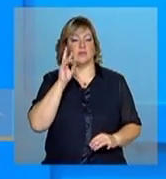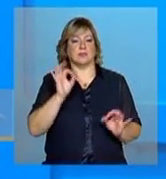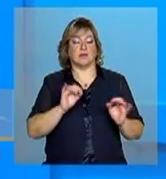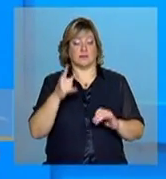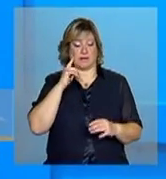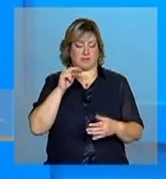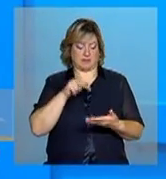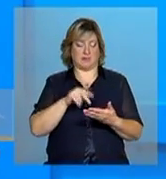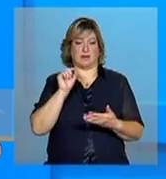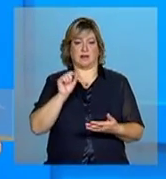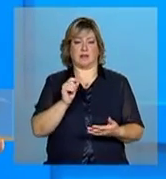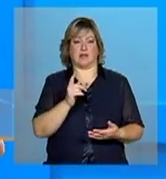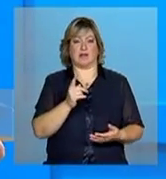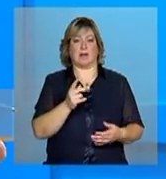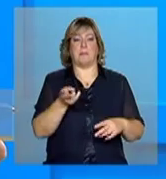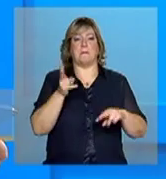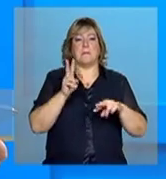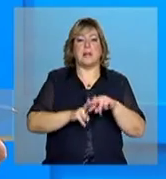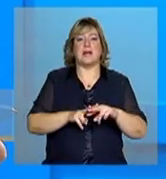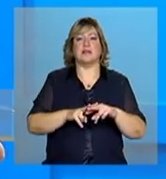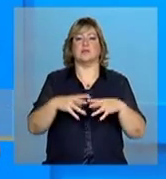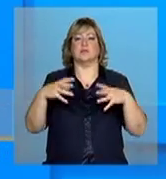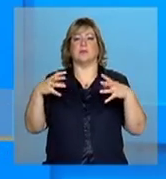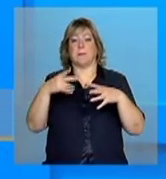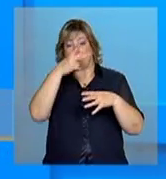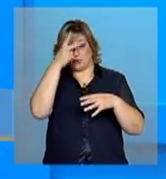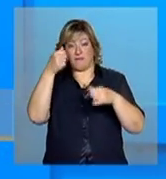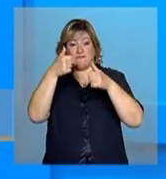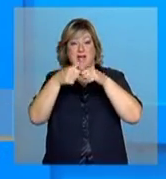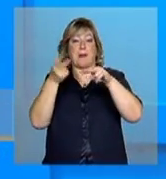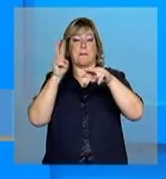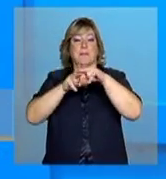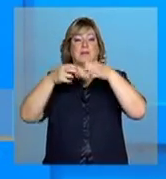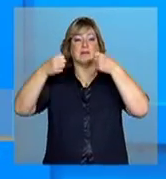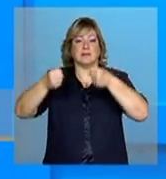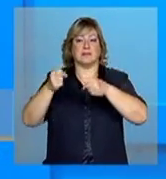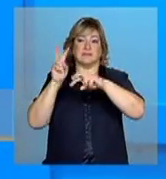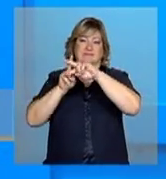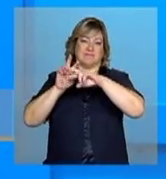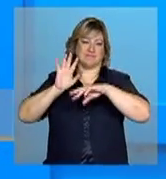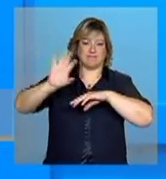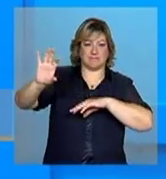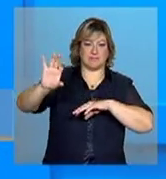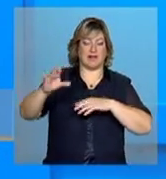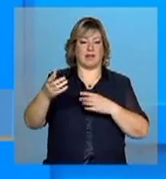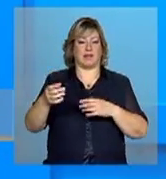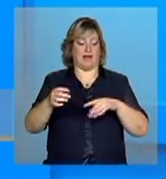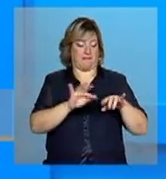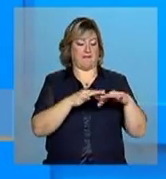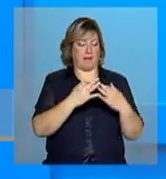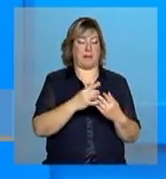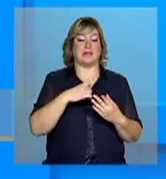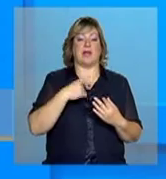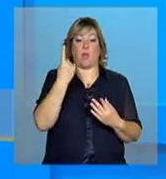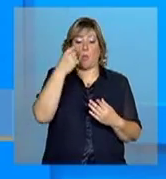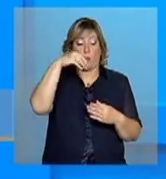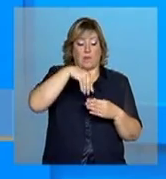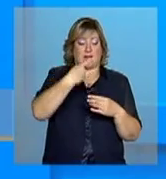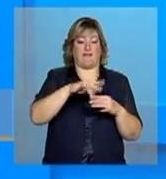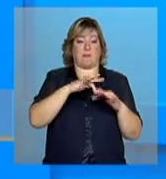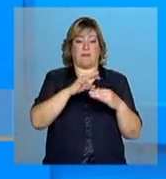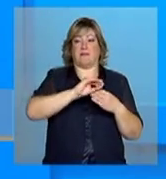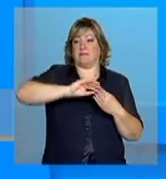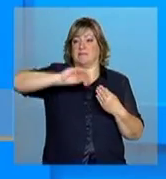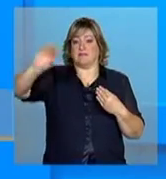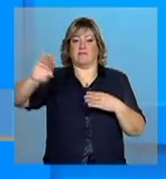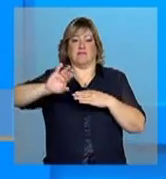presos do sistema carcerário. Denise, então existe todo um preparo para trabalhar com essas pessoas, que vão identificar essas